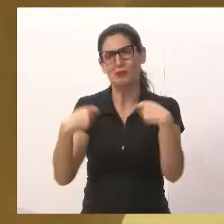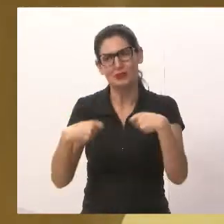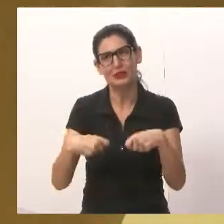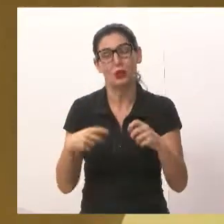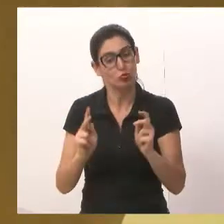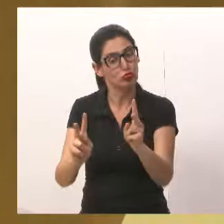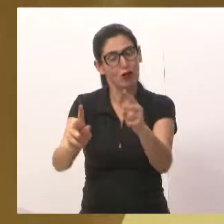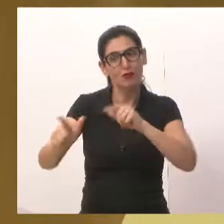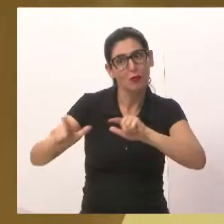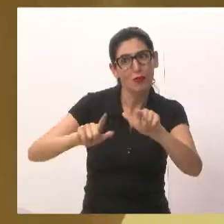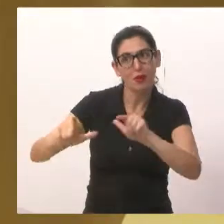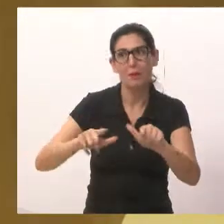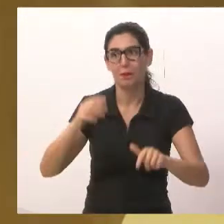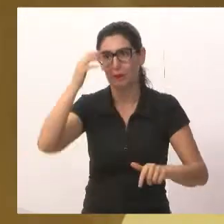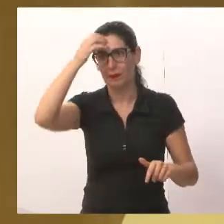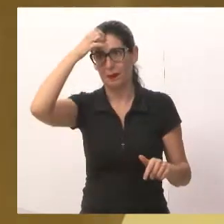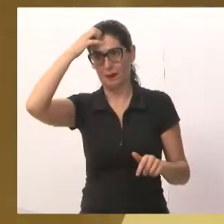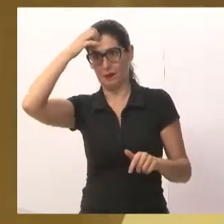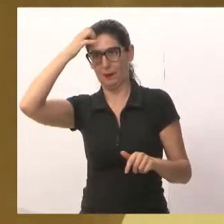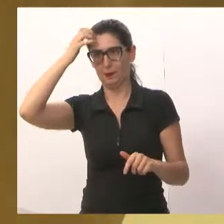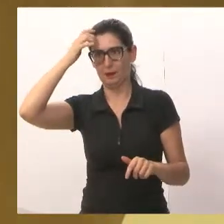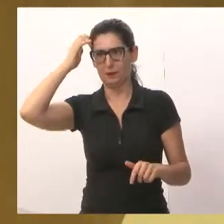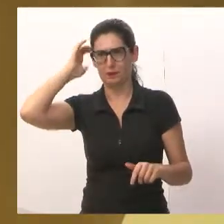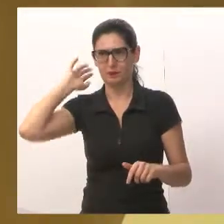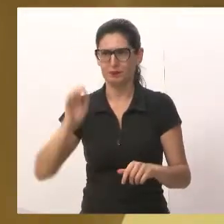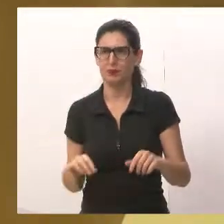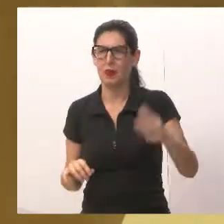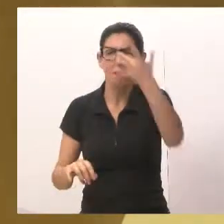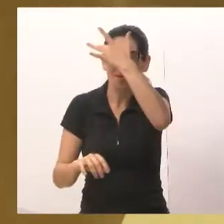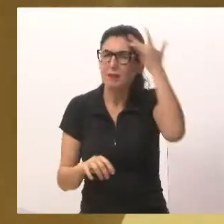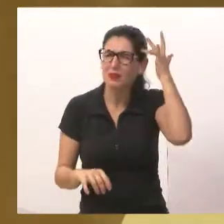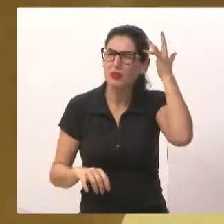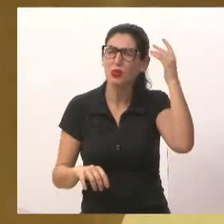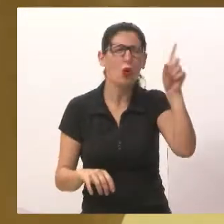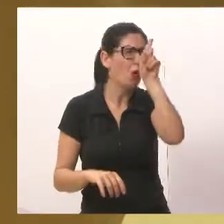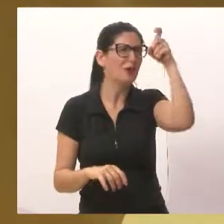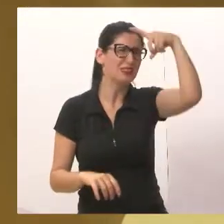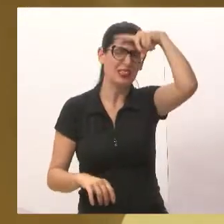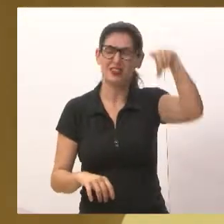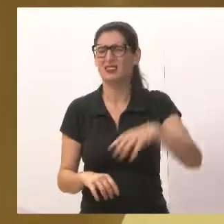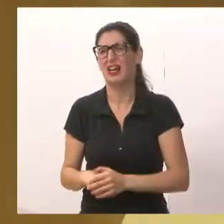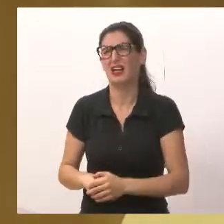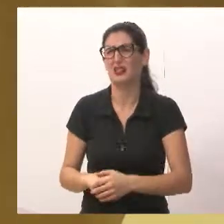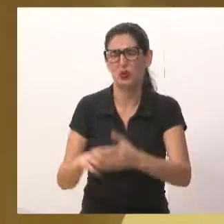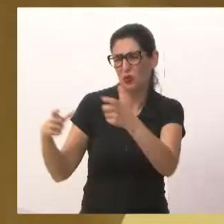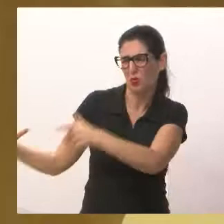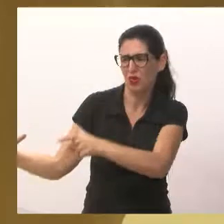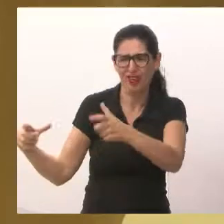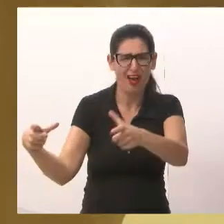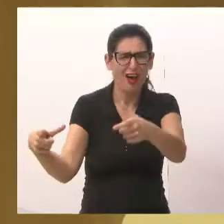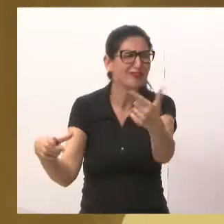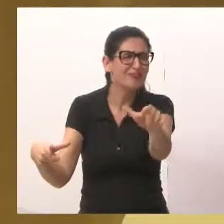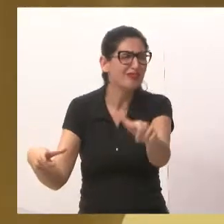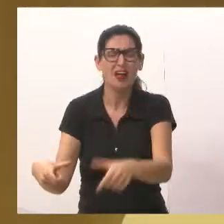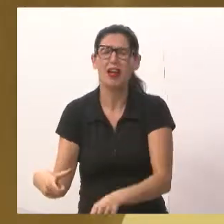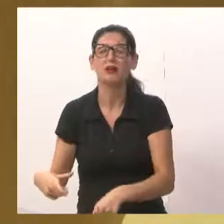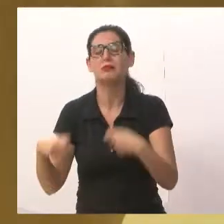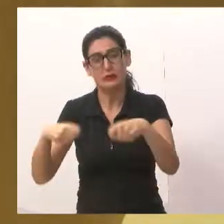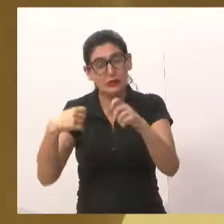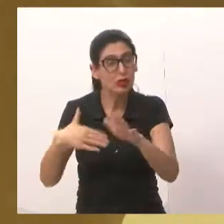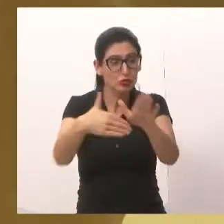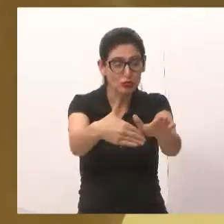que não têm onde ficar quando têm paciente internado no São Francisco. E também o belíssimo trabalho